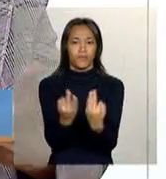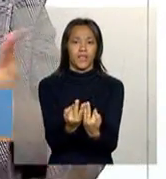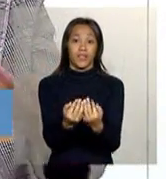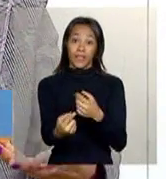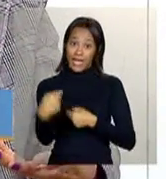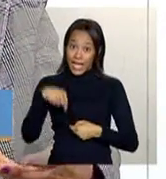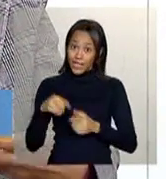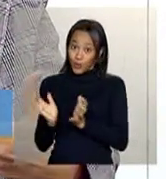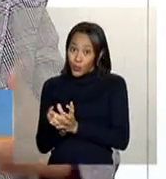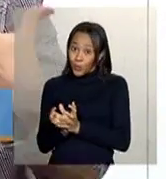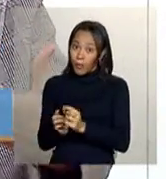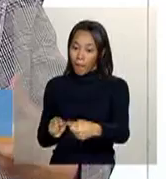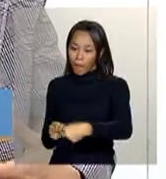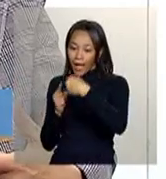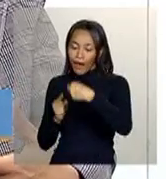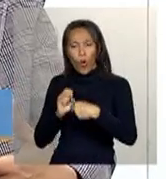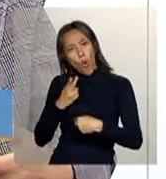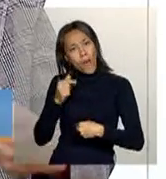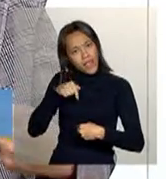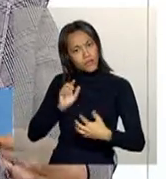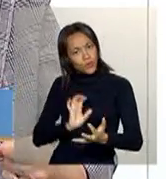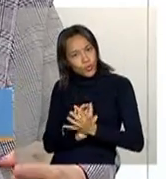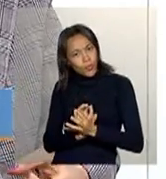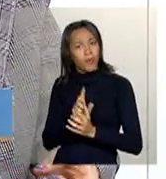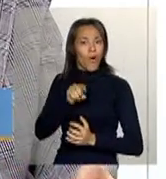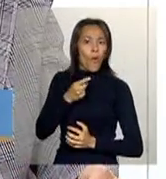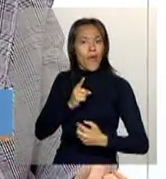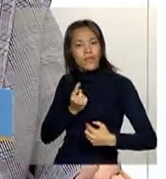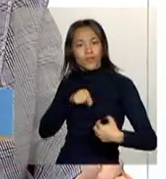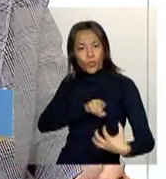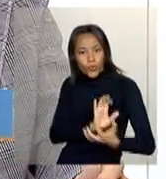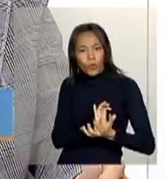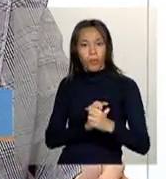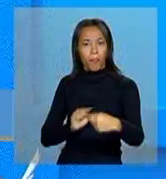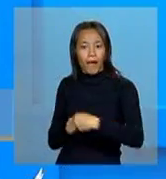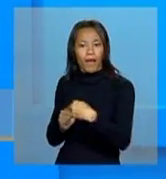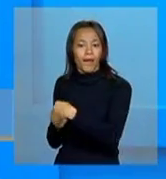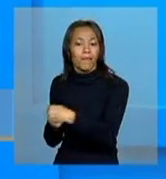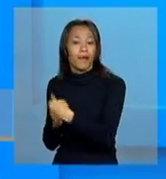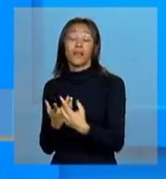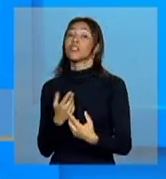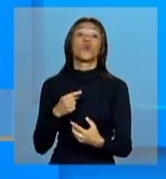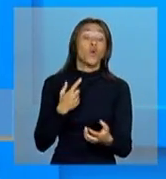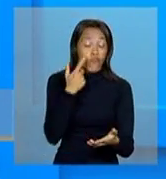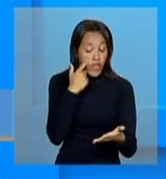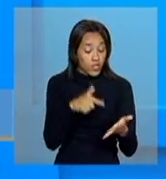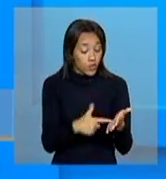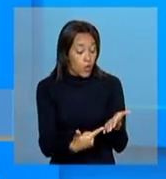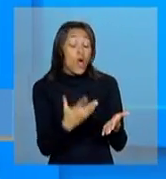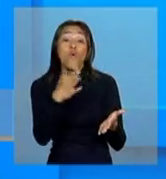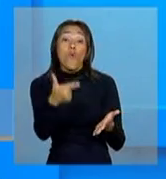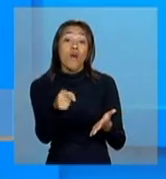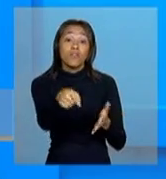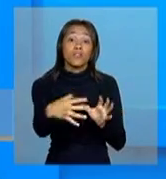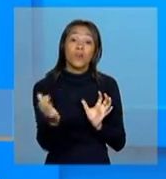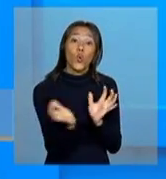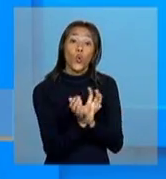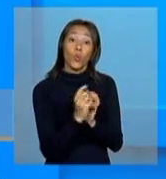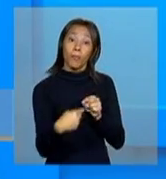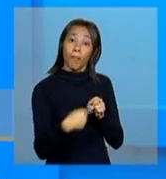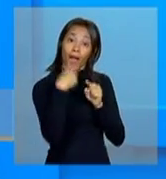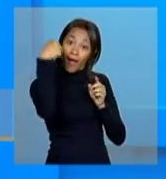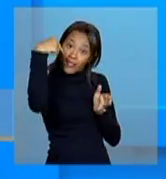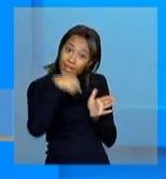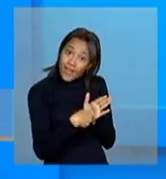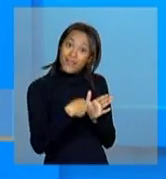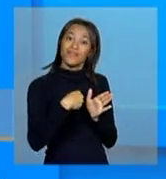tem esse, tem aquele, lê para ele, vê se a pessoa se identifica Isso é feito assim mesmo? Eu pego aqui, olha, em qual você, são X características, você se